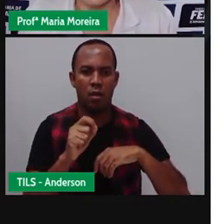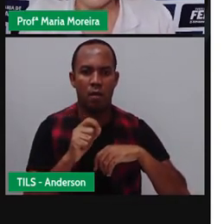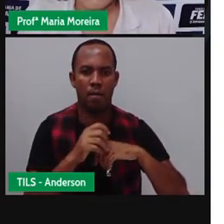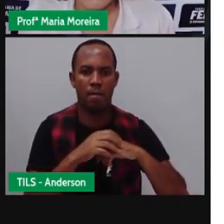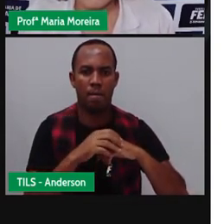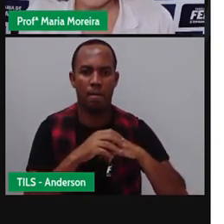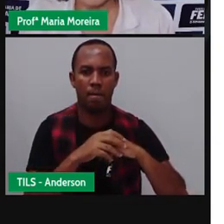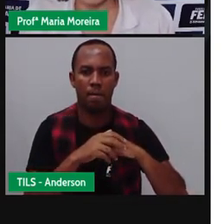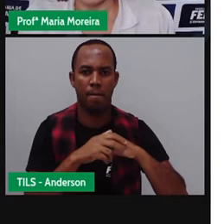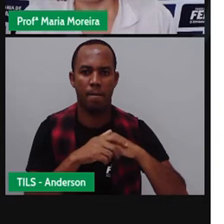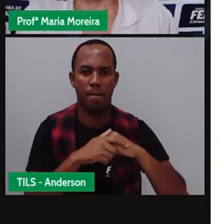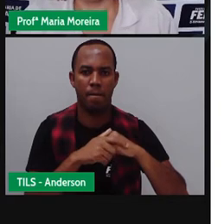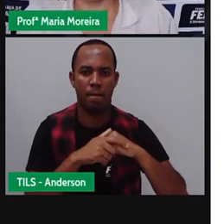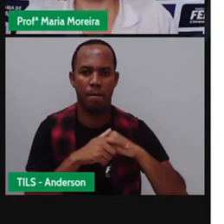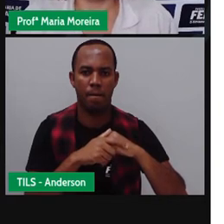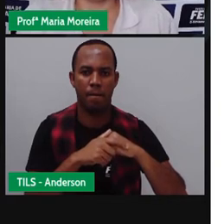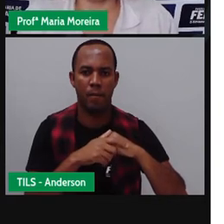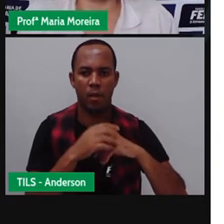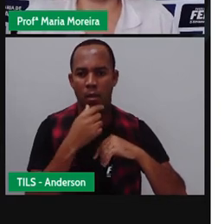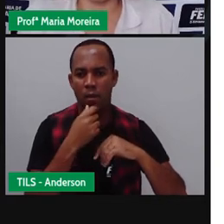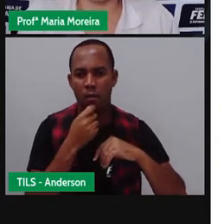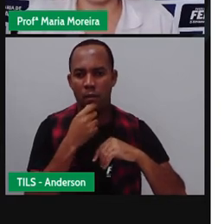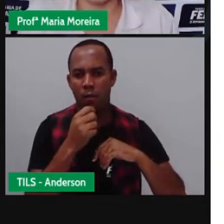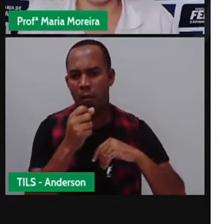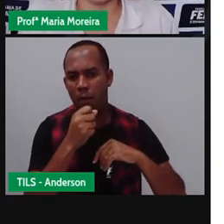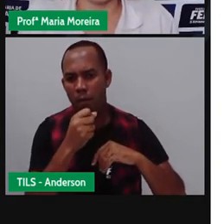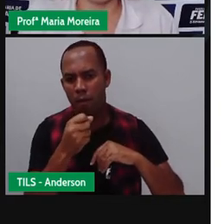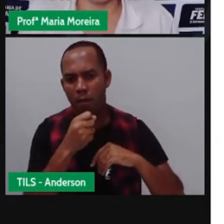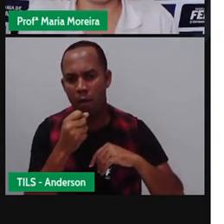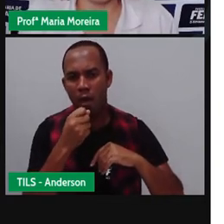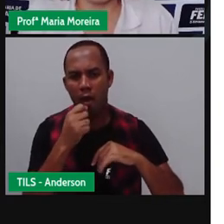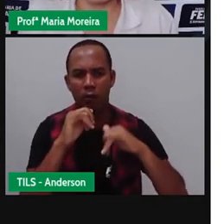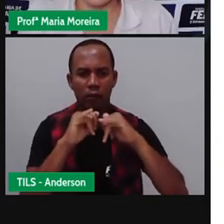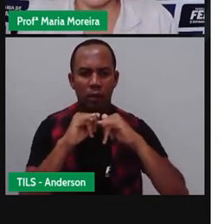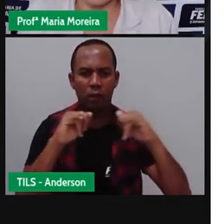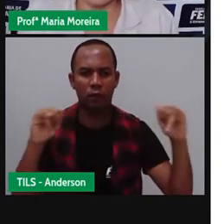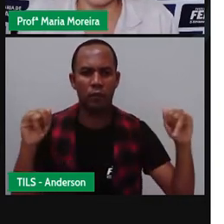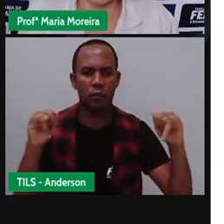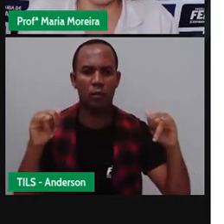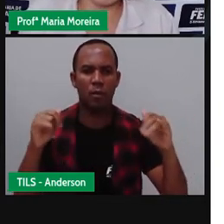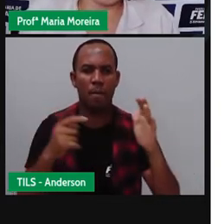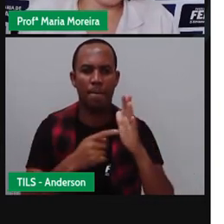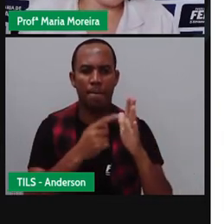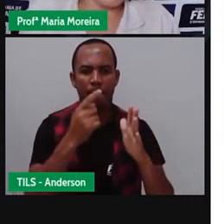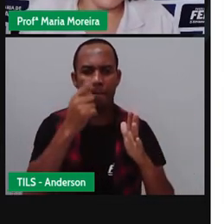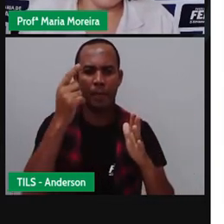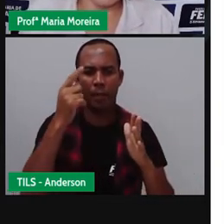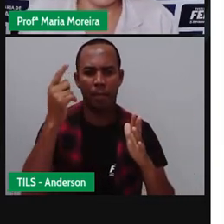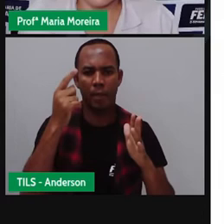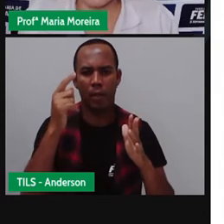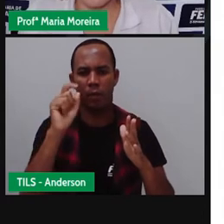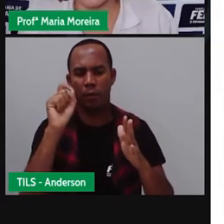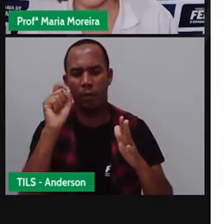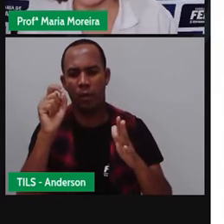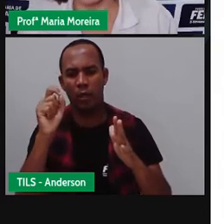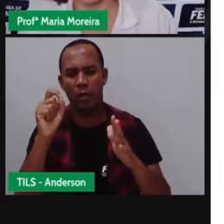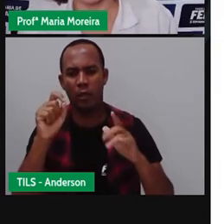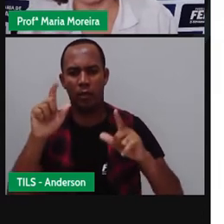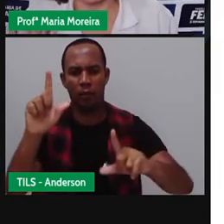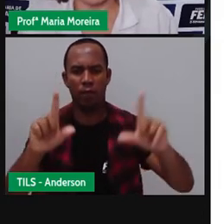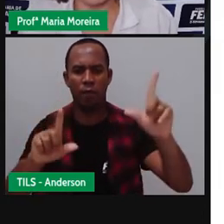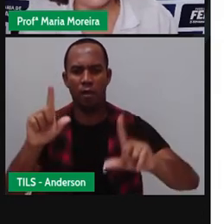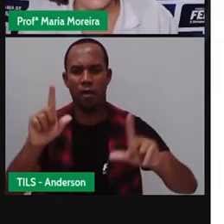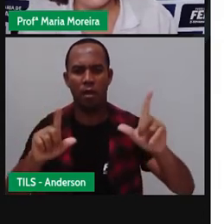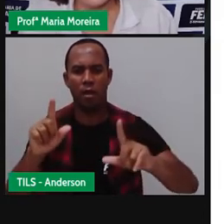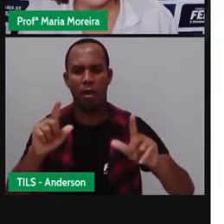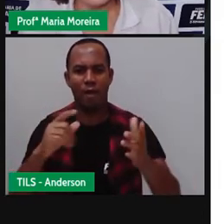jornalista. Fala ao público durante a inauguração da TV Tupi. Então a TV Tupi aí é uma das primeiras emissoras,